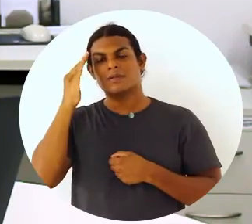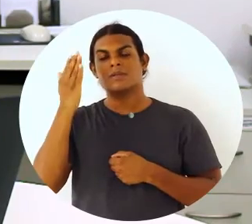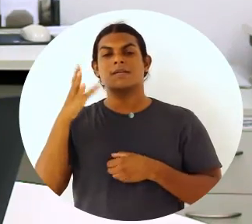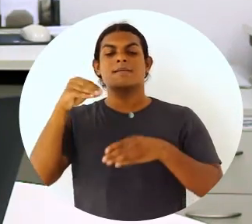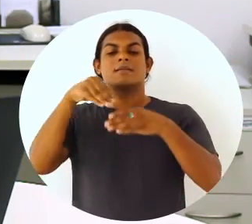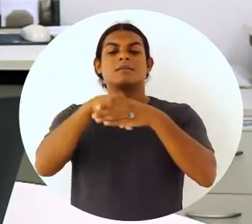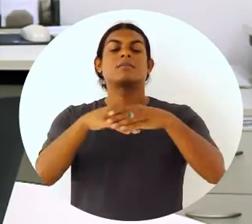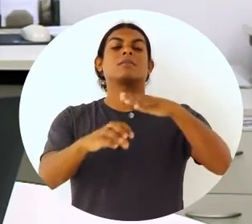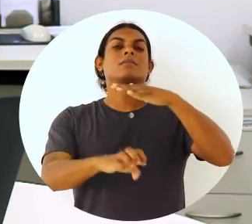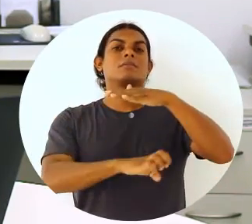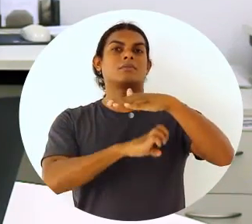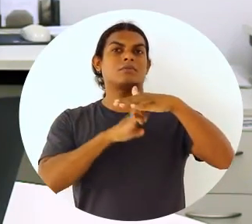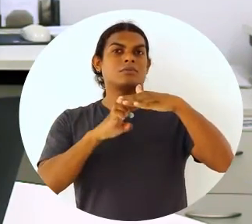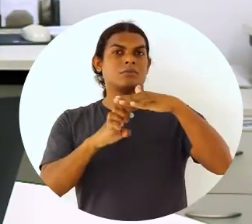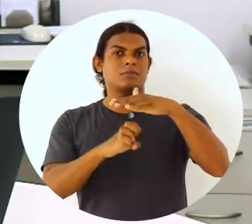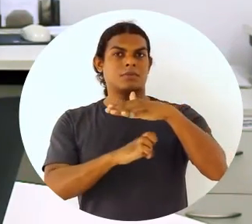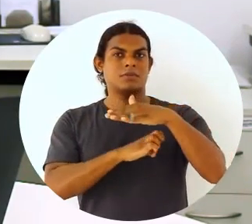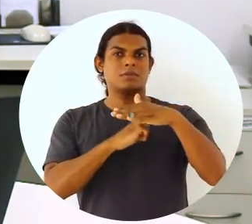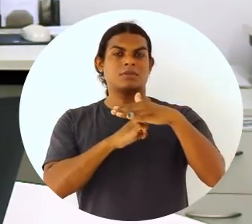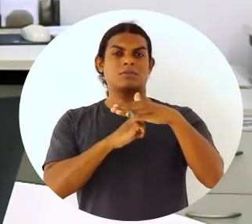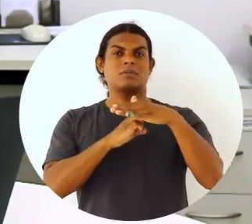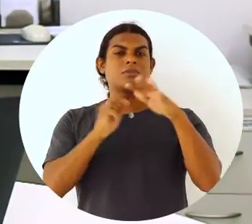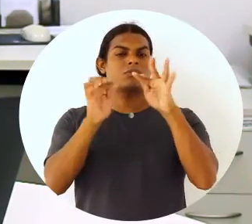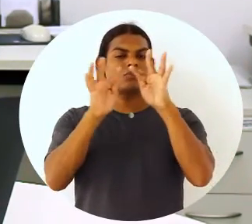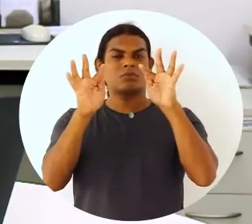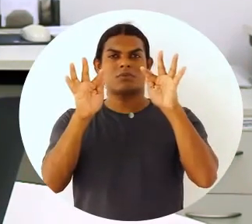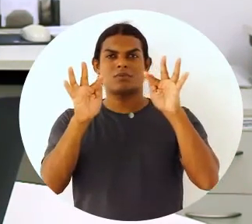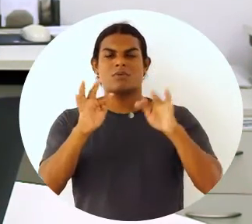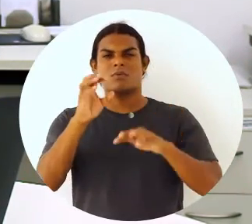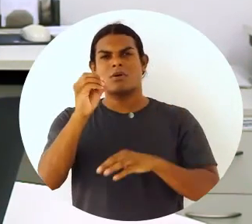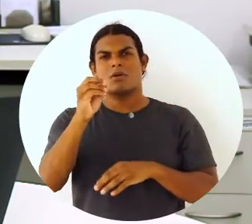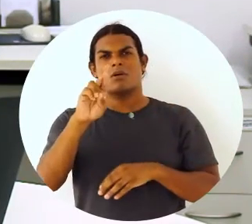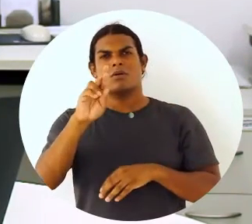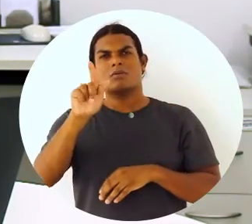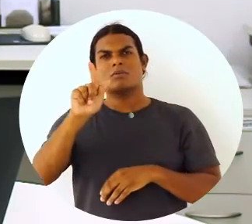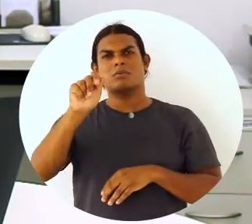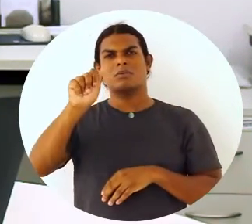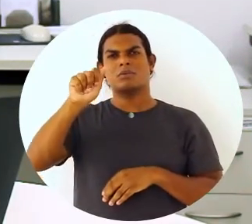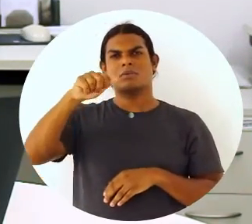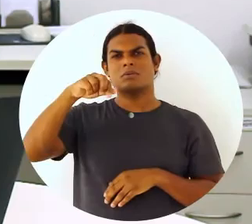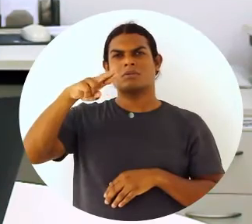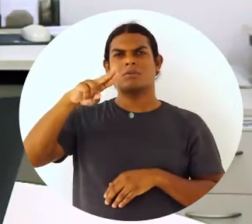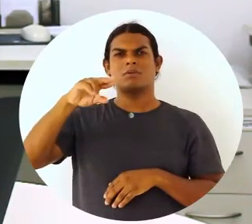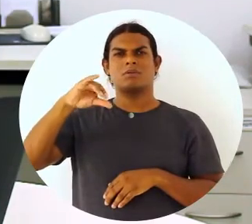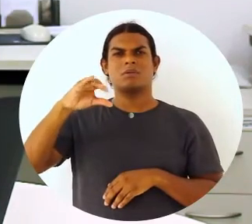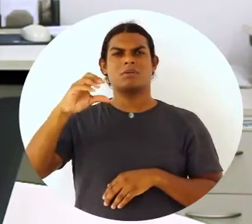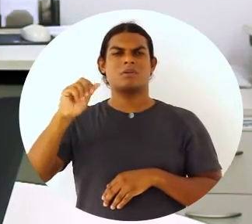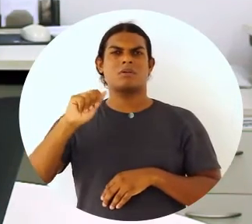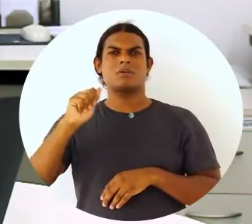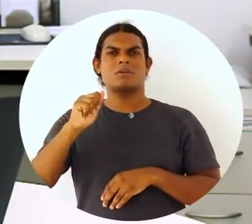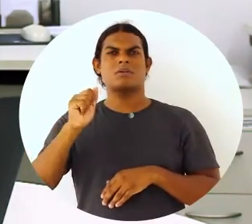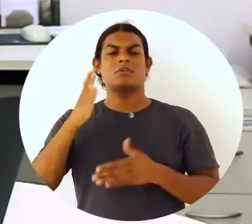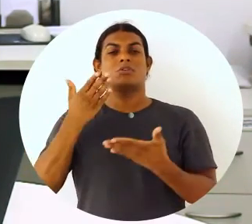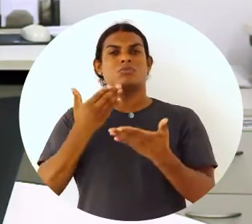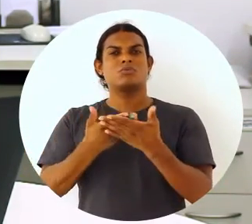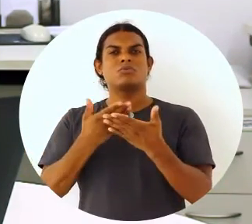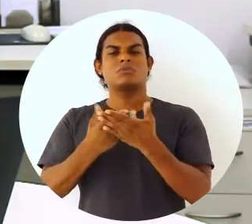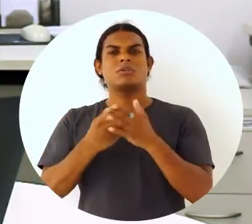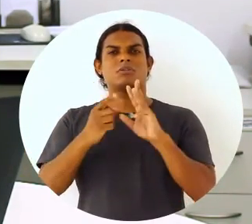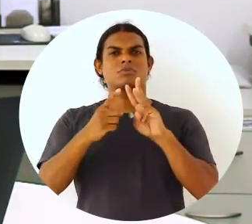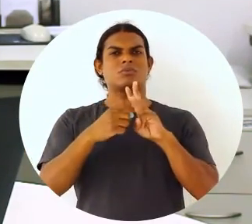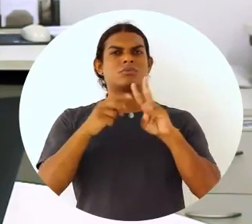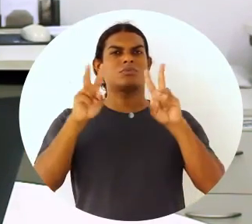organização do modelo orgânico, ao falamos na competência 3, na competência 2, ela